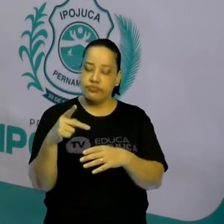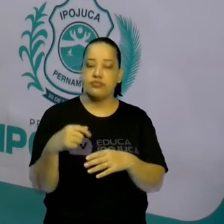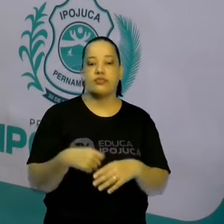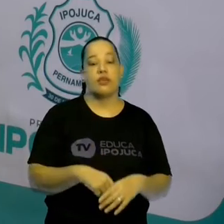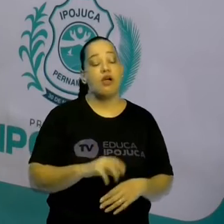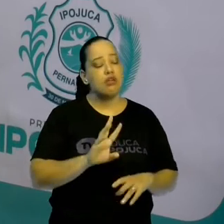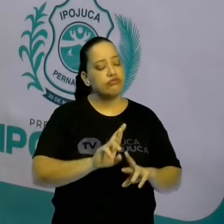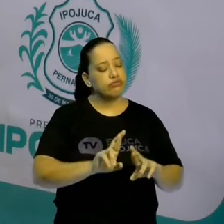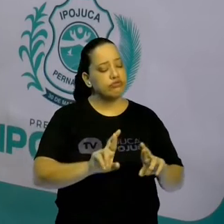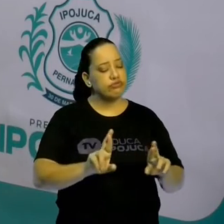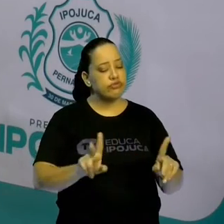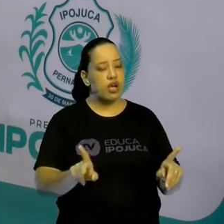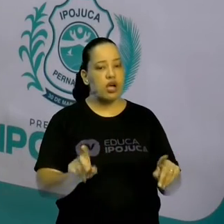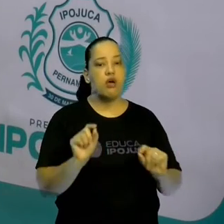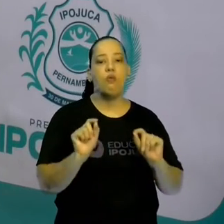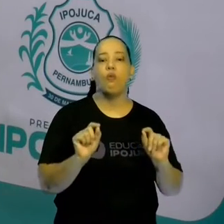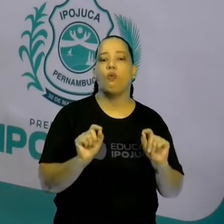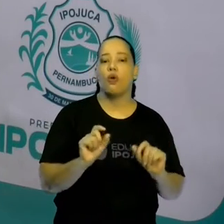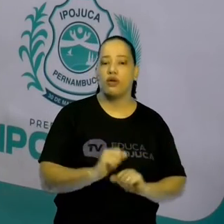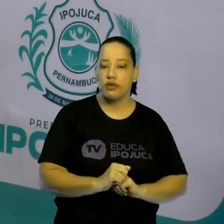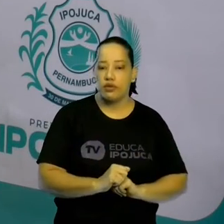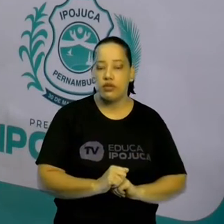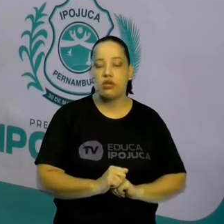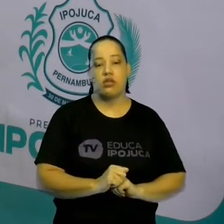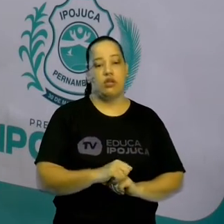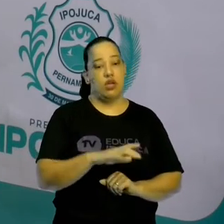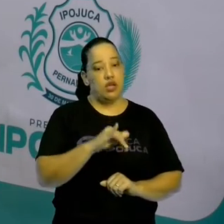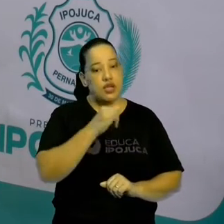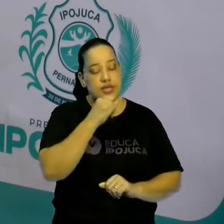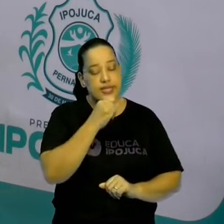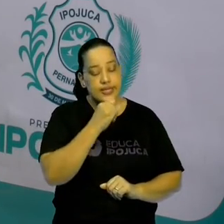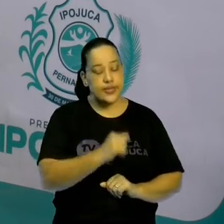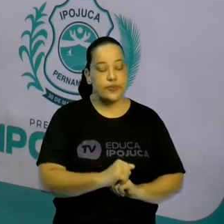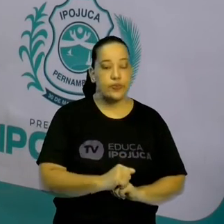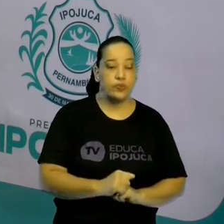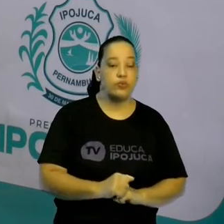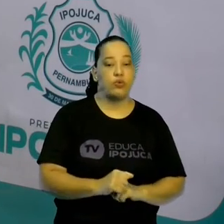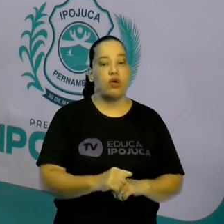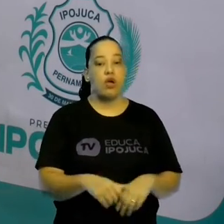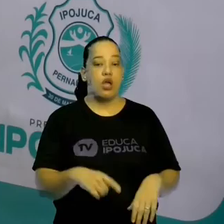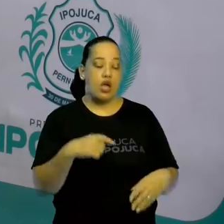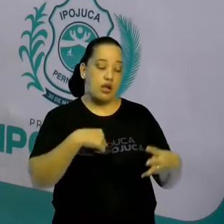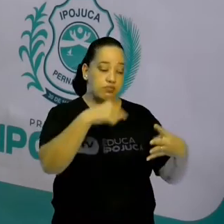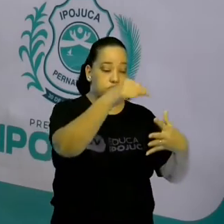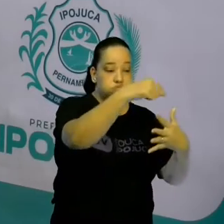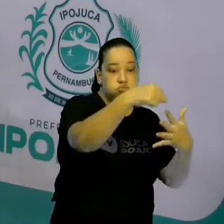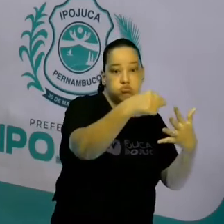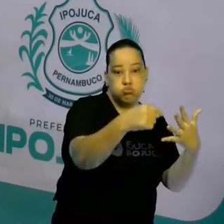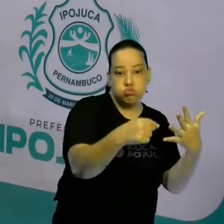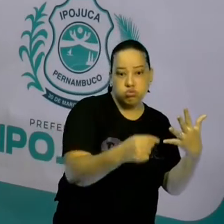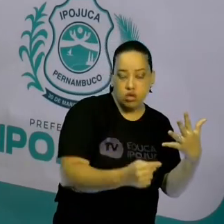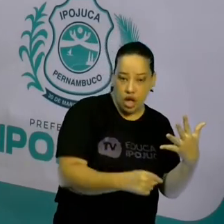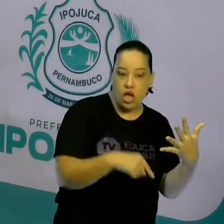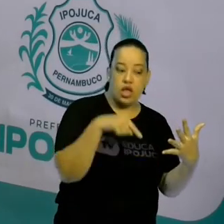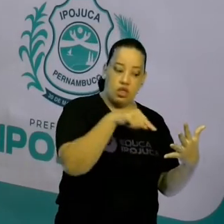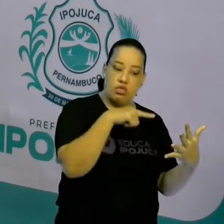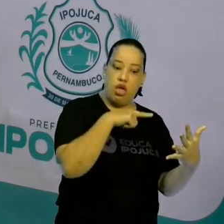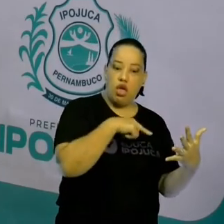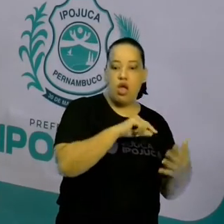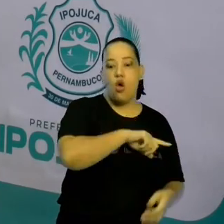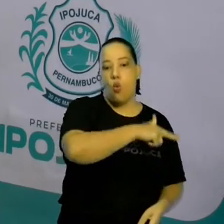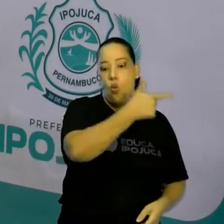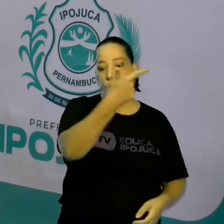diferença de uma da outra? São algumas partes que eu vou ter numa célula vegetal, que eu não vou ter numa célula